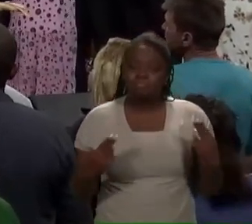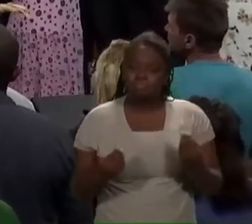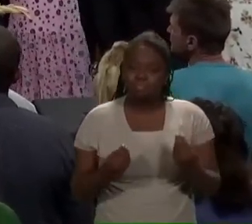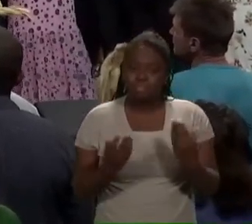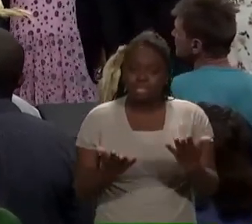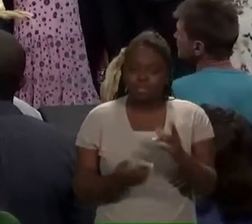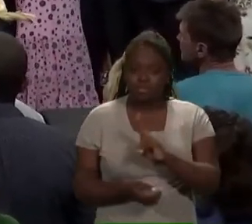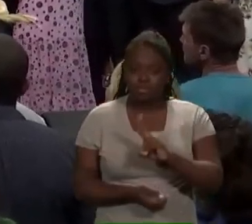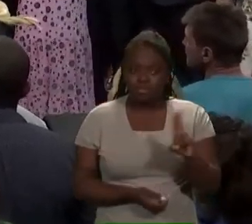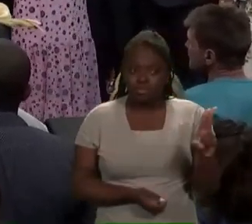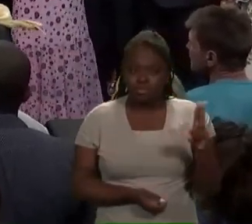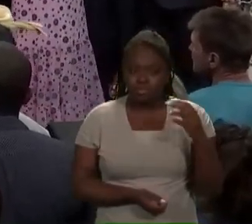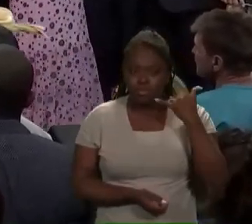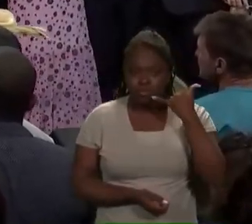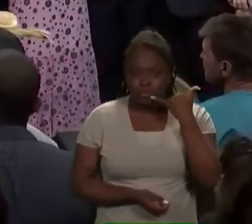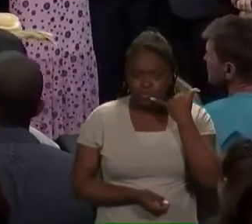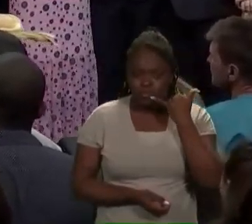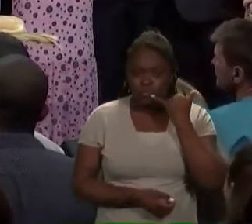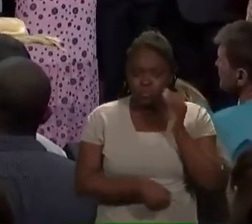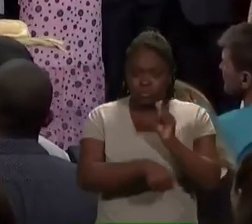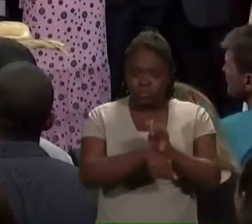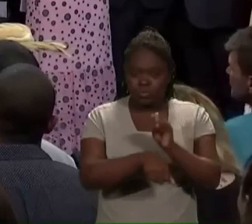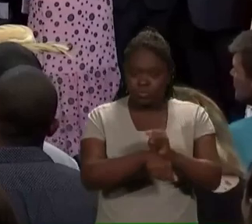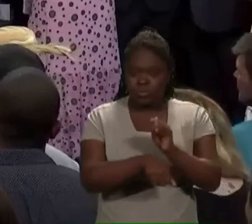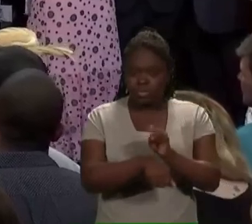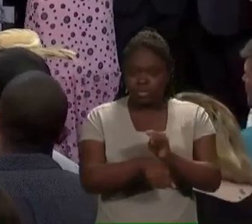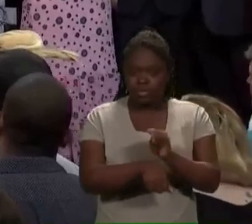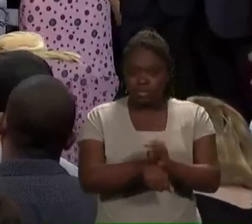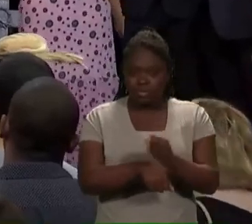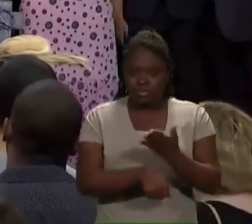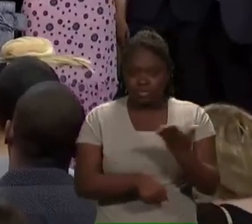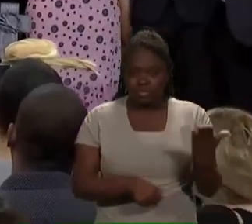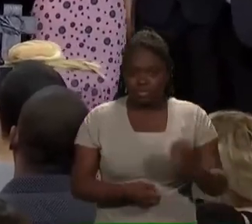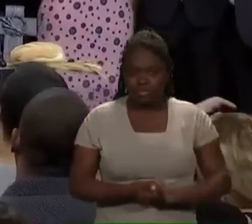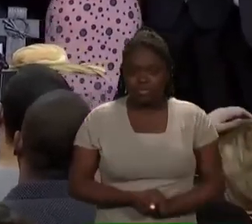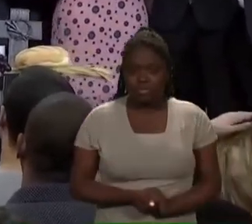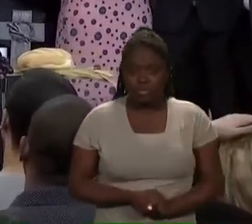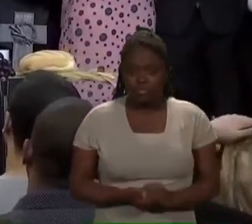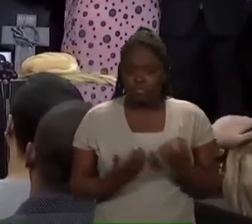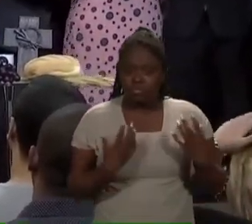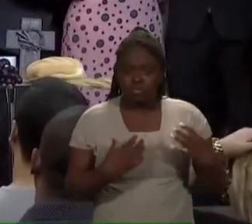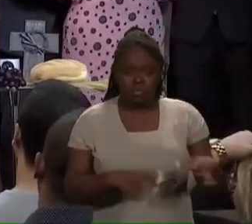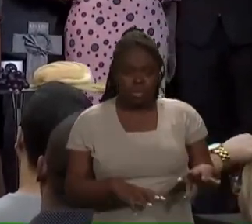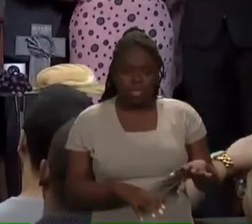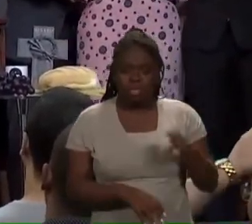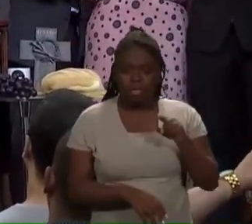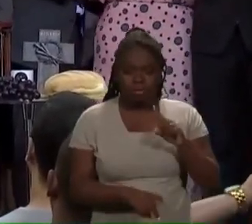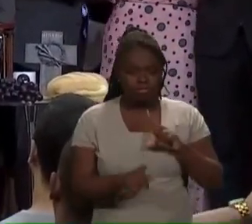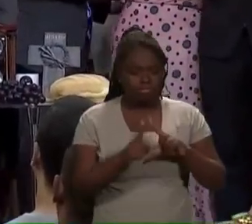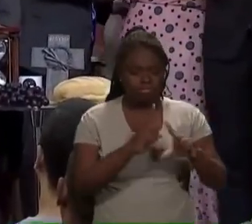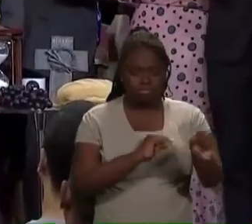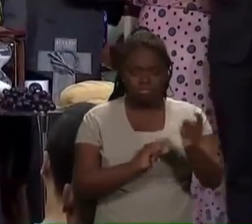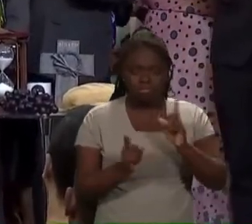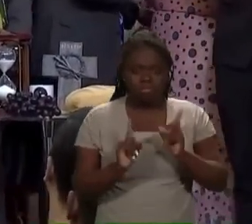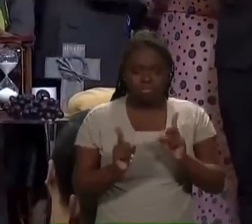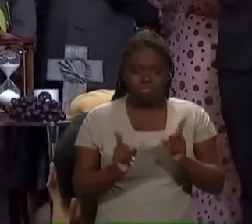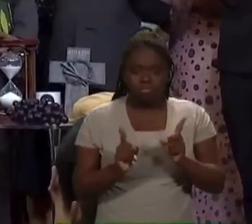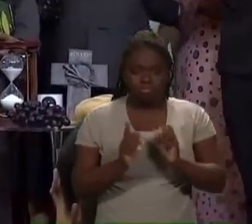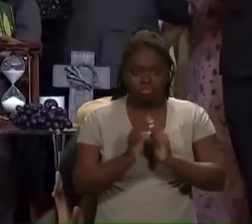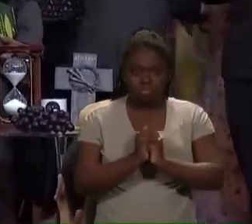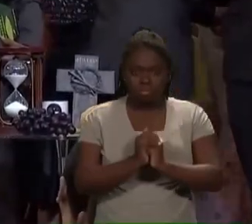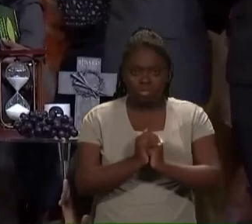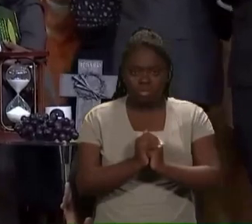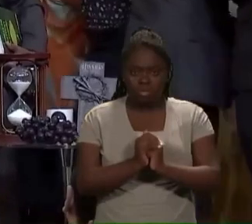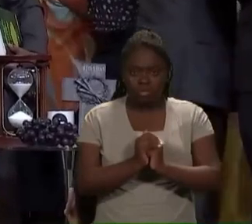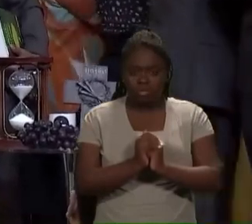Pegar o seu nome e o seu telefone. Pra gente cuidar de vocês. A gente não quer que você simplesmente vá embora. Amém.